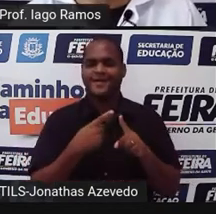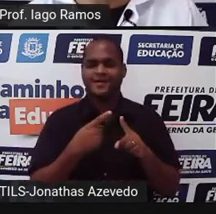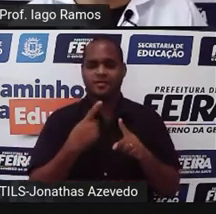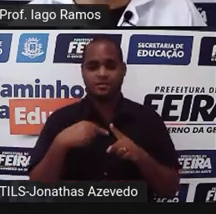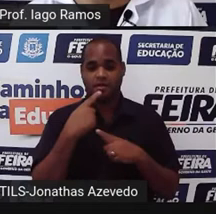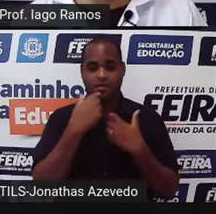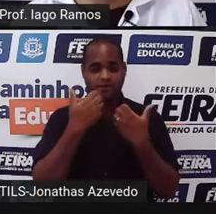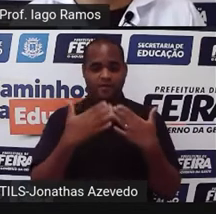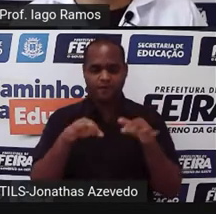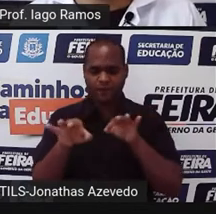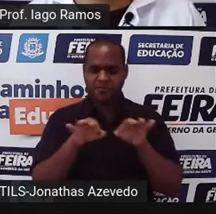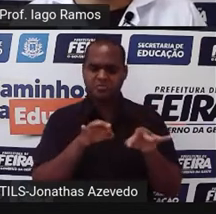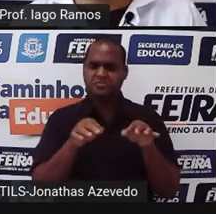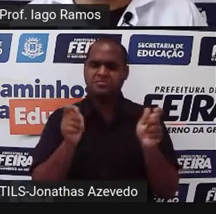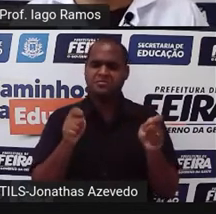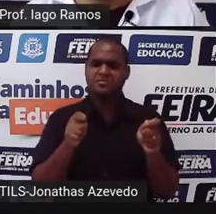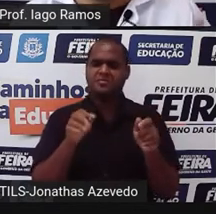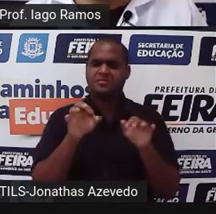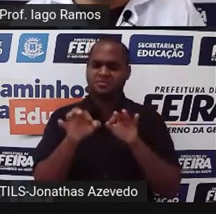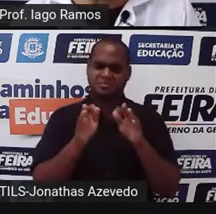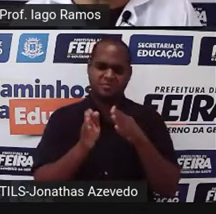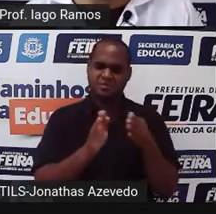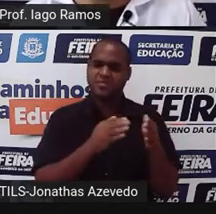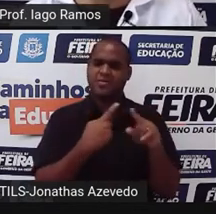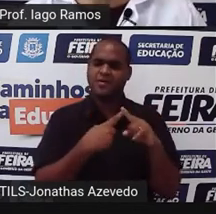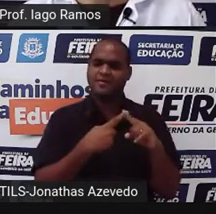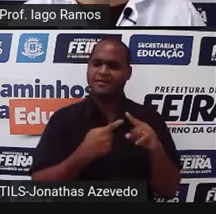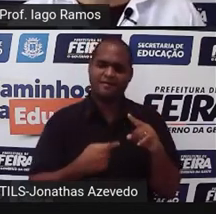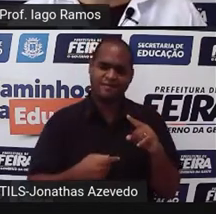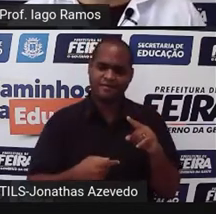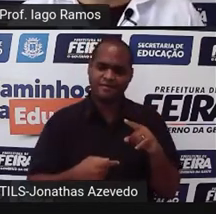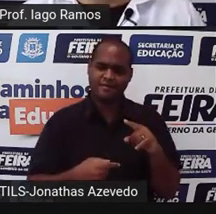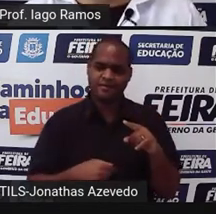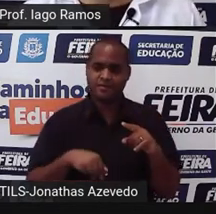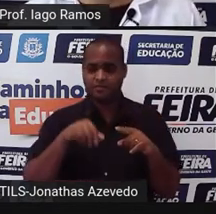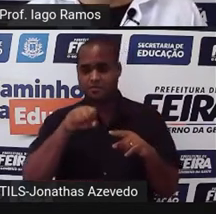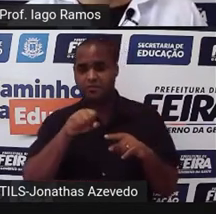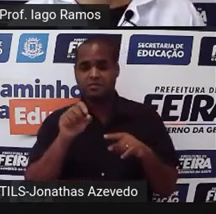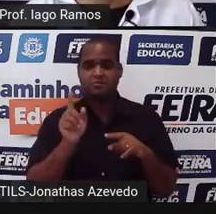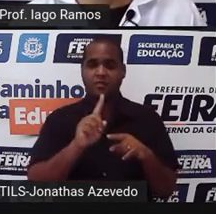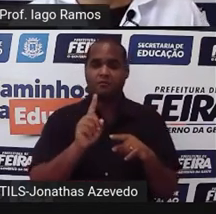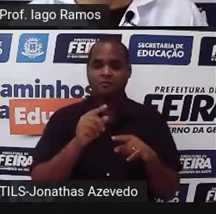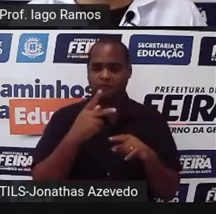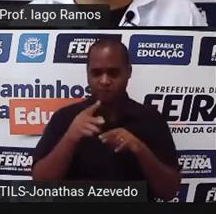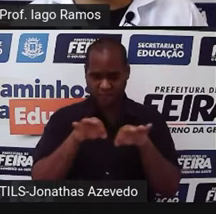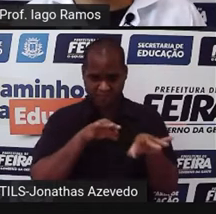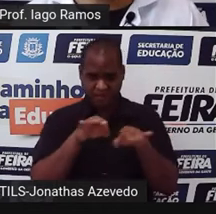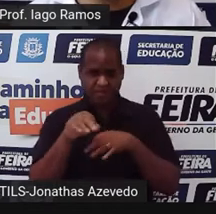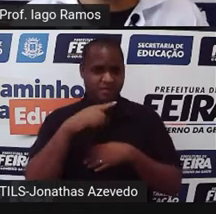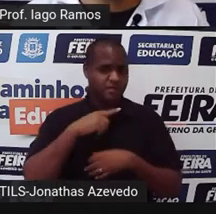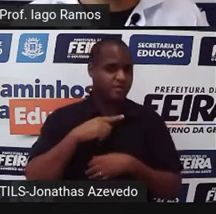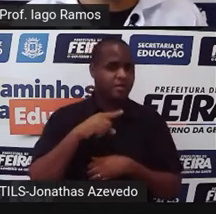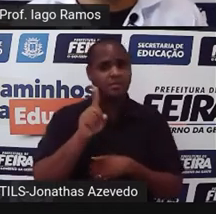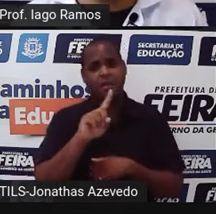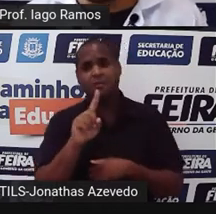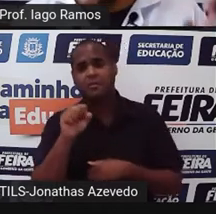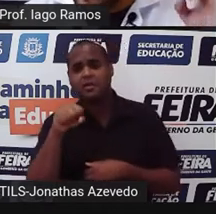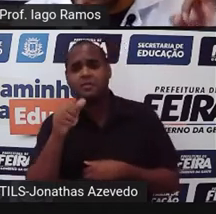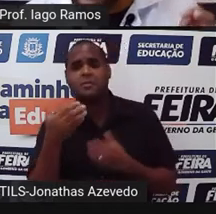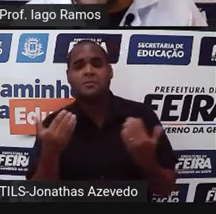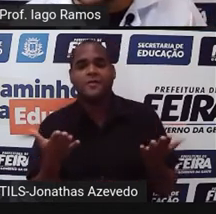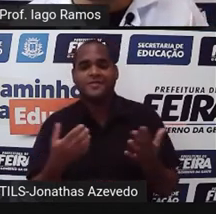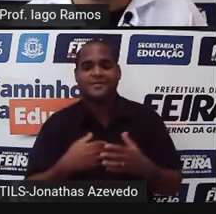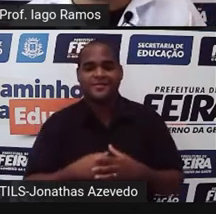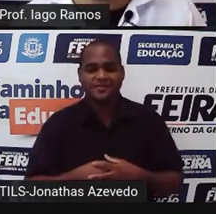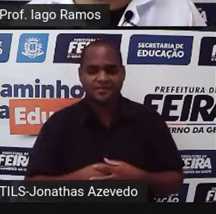de organização? Sim ou não aí? Para se você é uma pessoa organizada ou não. Tá bom?